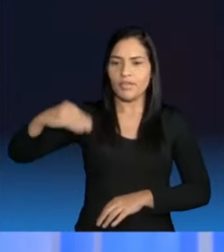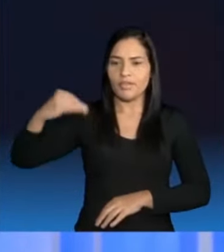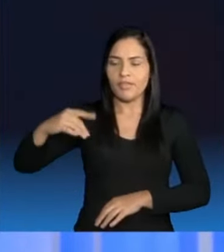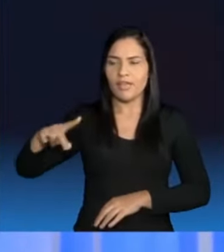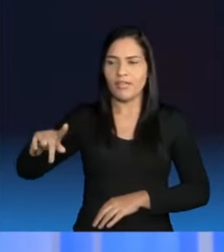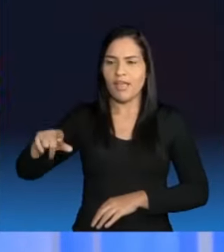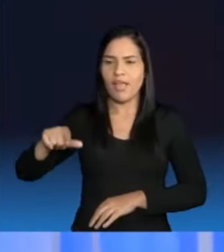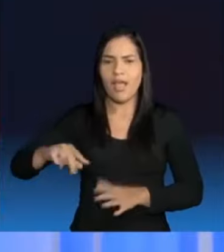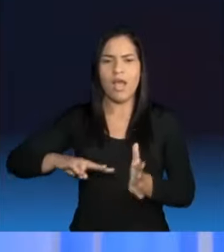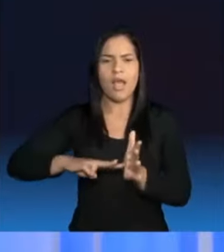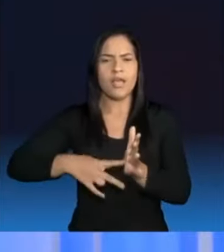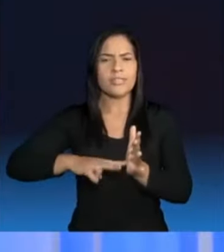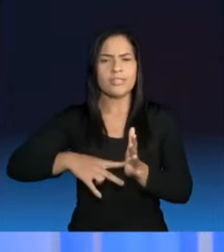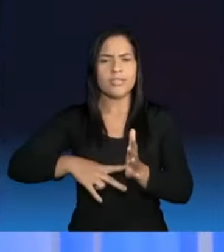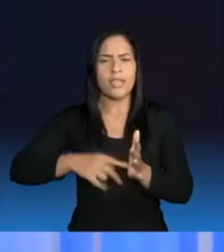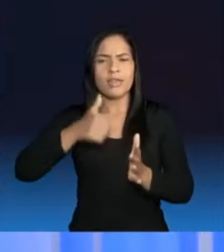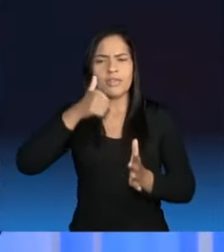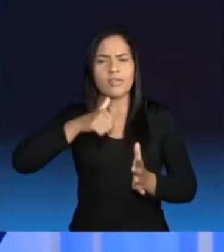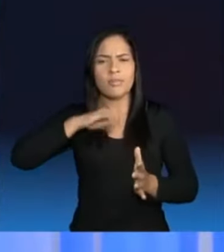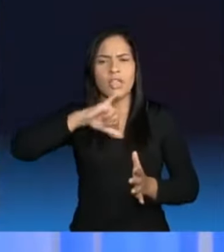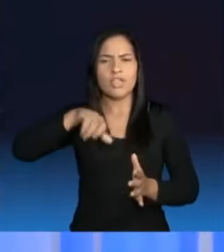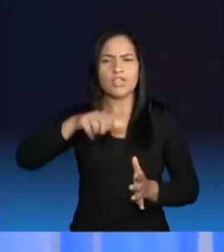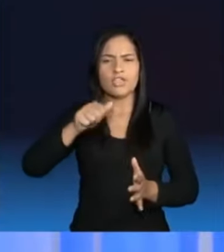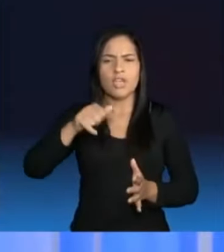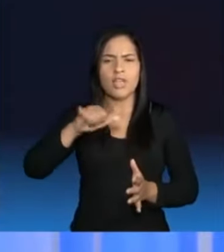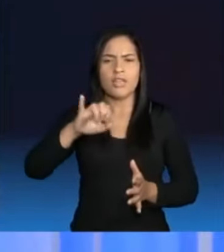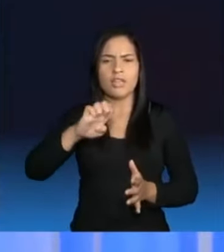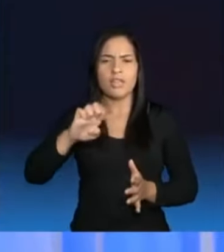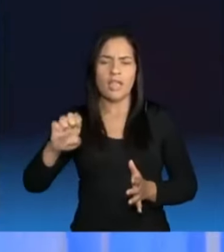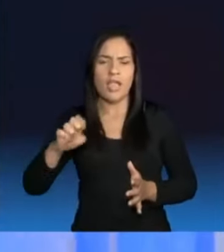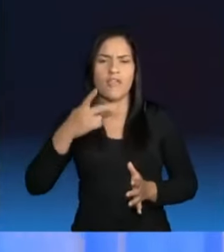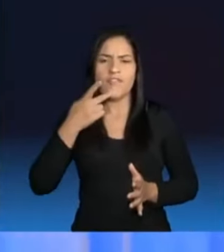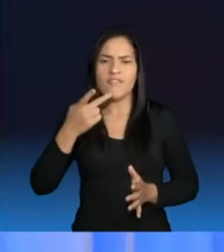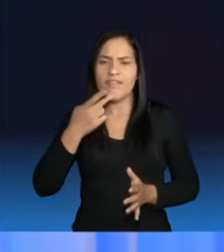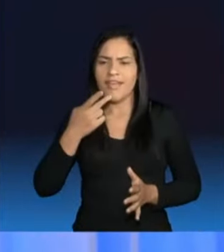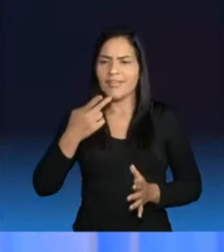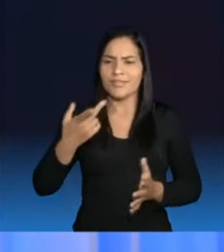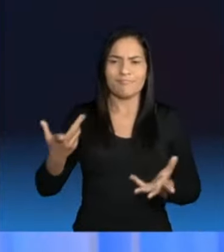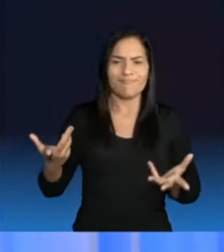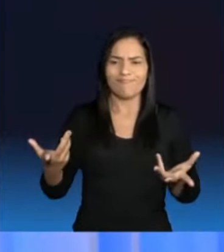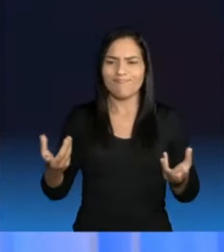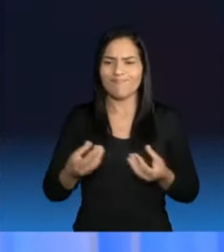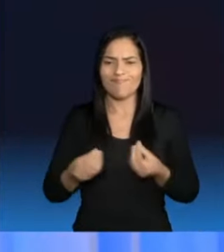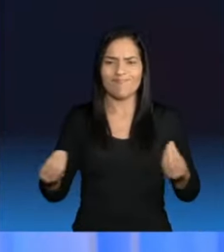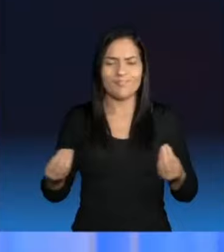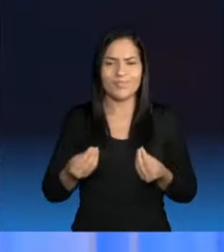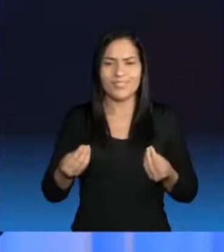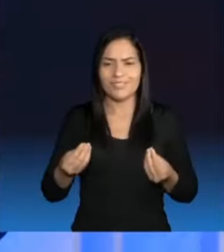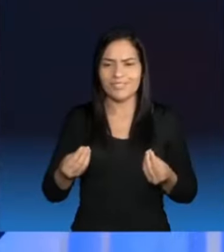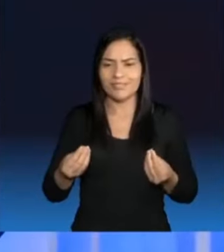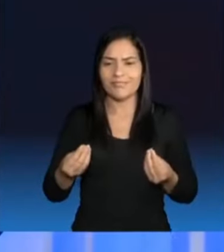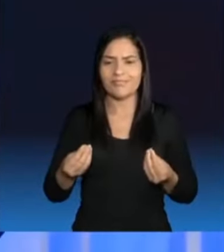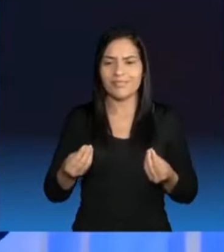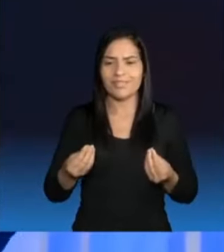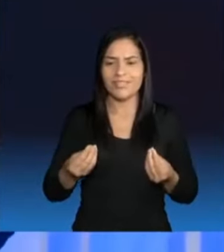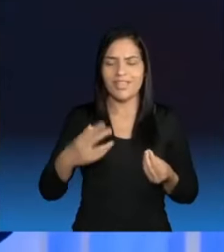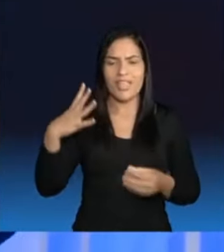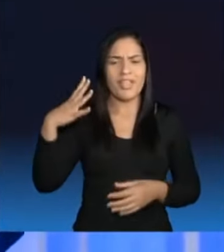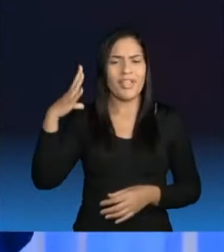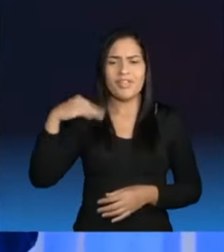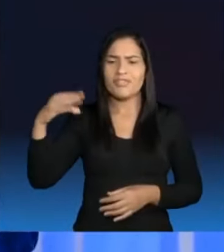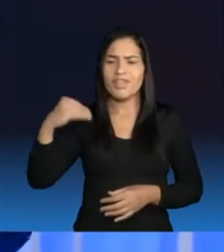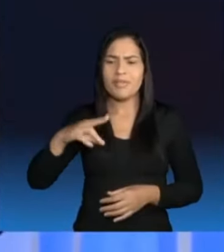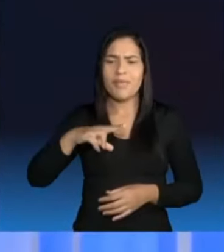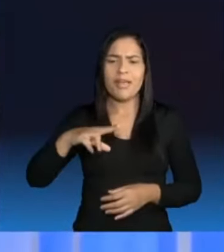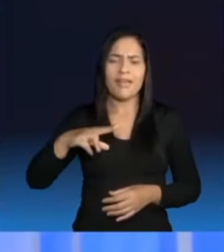os governos de ultradireita faziam o que Fátima está fazendo com os servidores. Isso é palavra dela. Então é muito